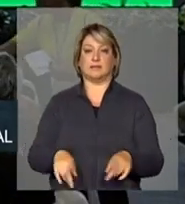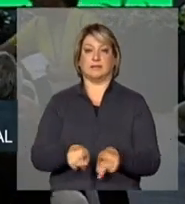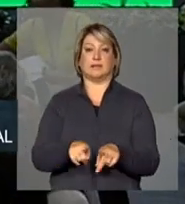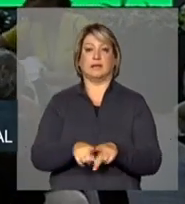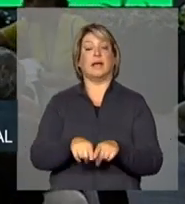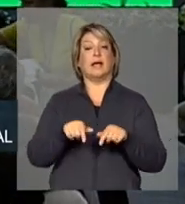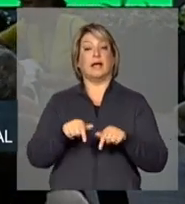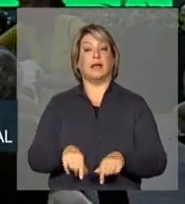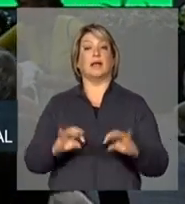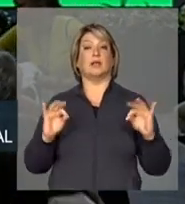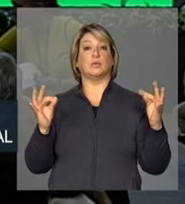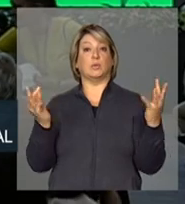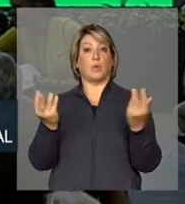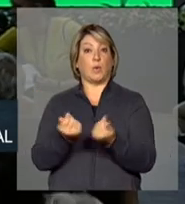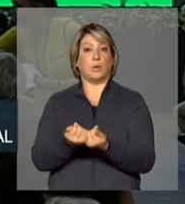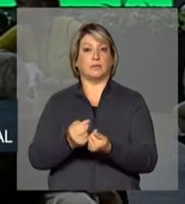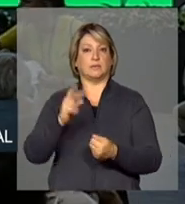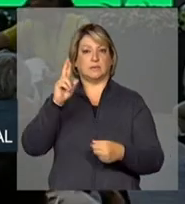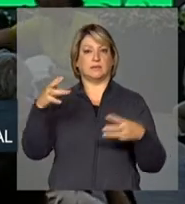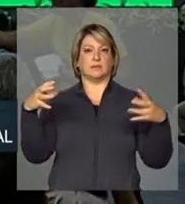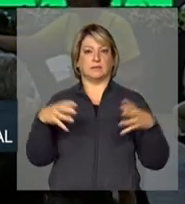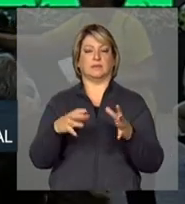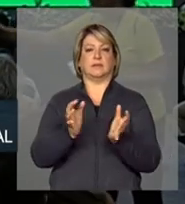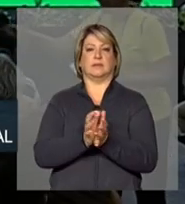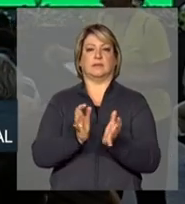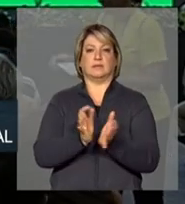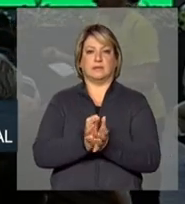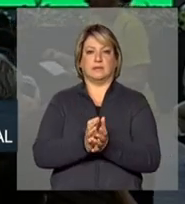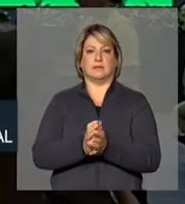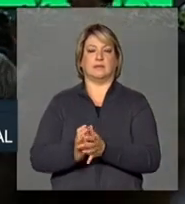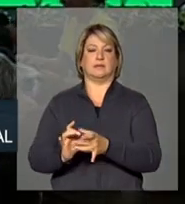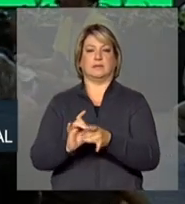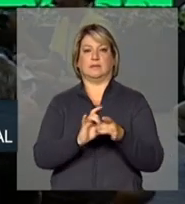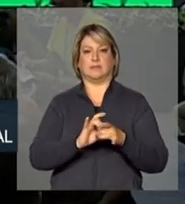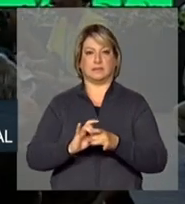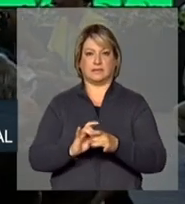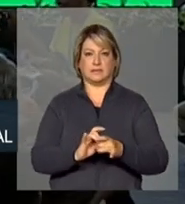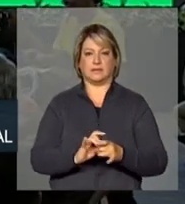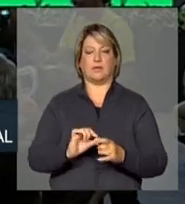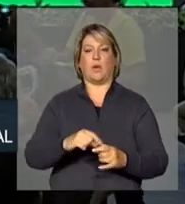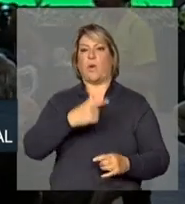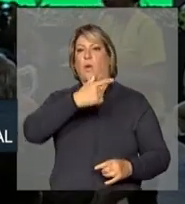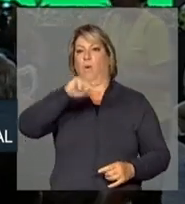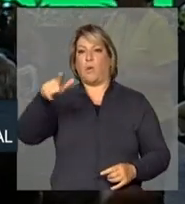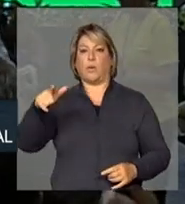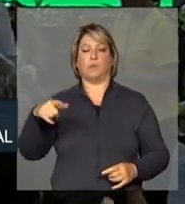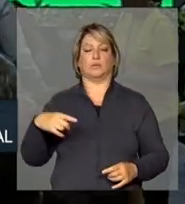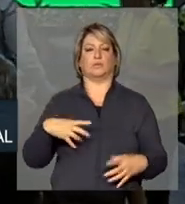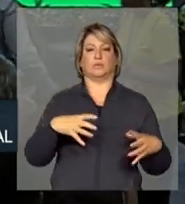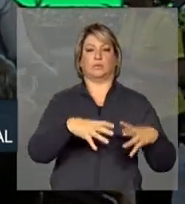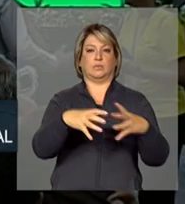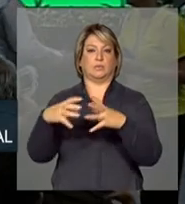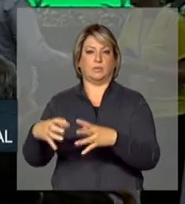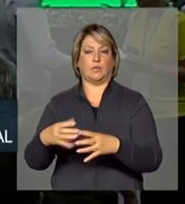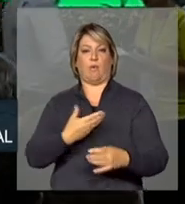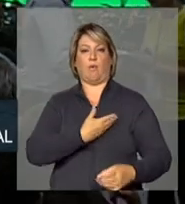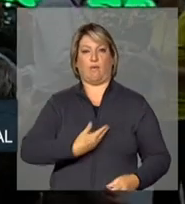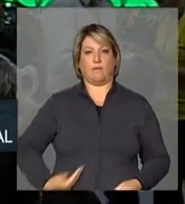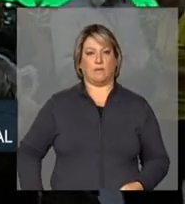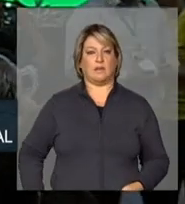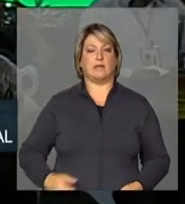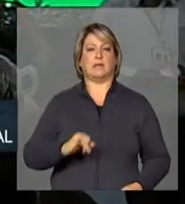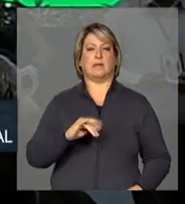aqui a todos os representantes do Ministério da Integração, de outros organismos de governo, do IPEA,